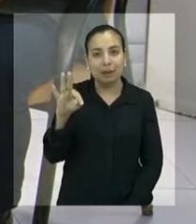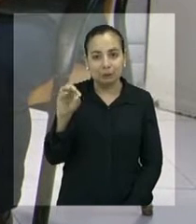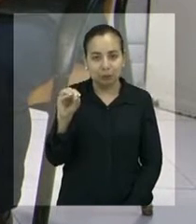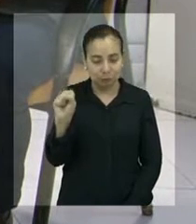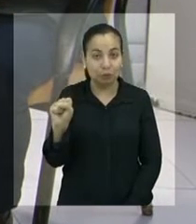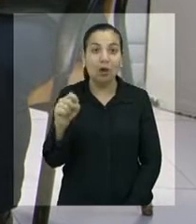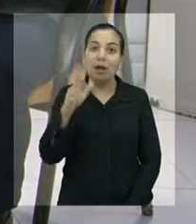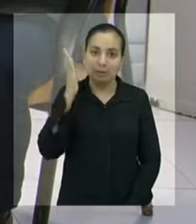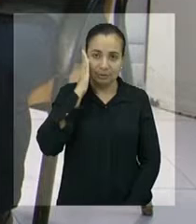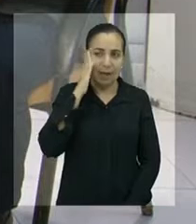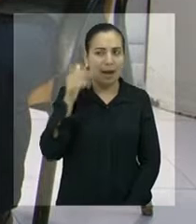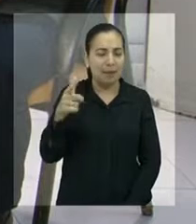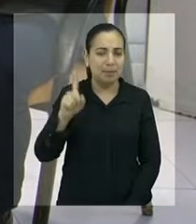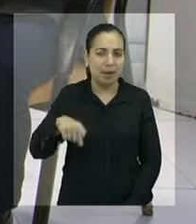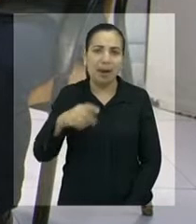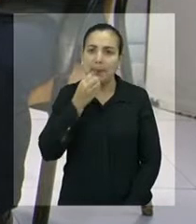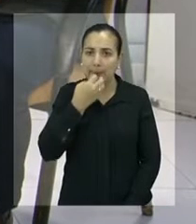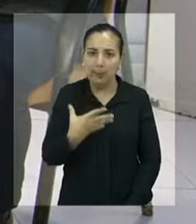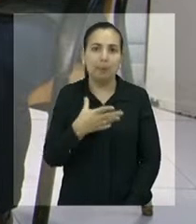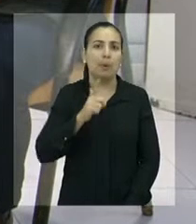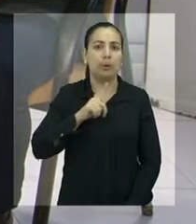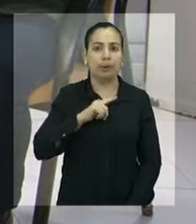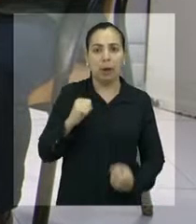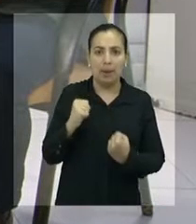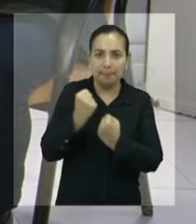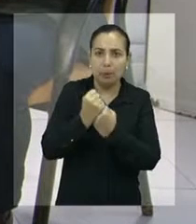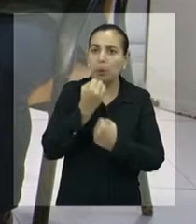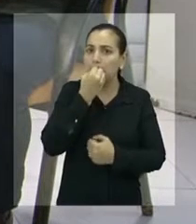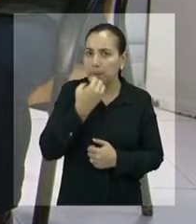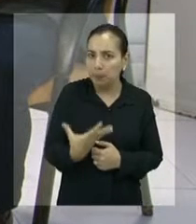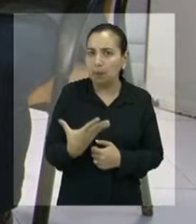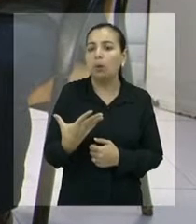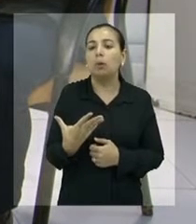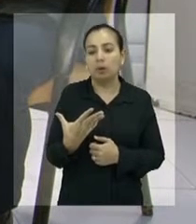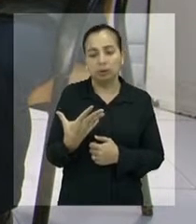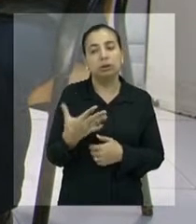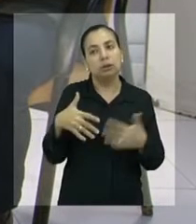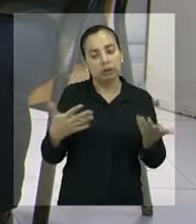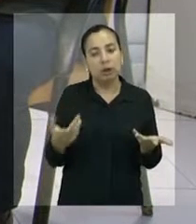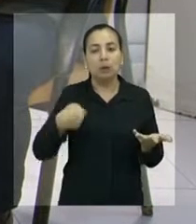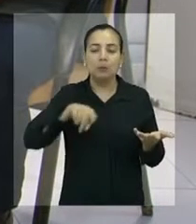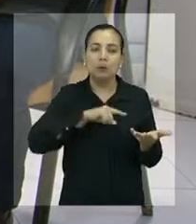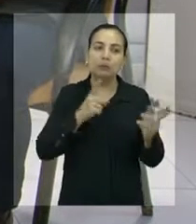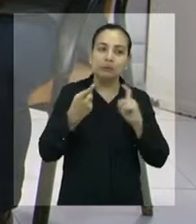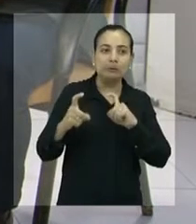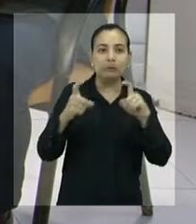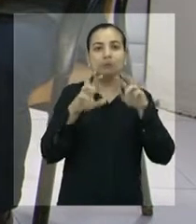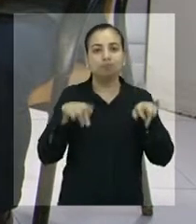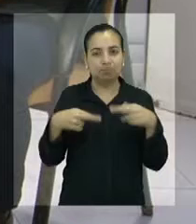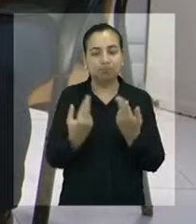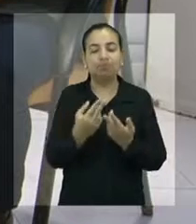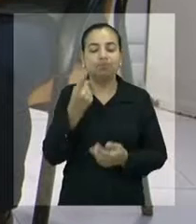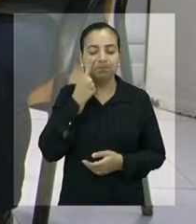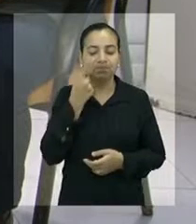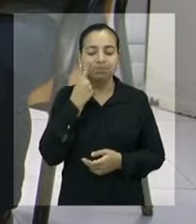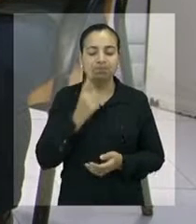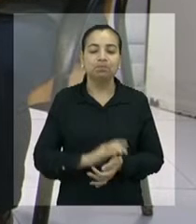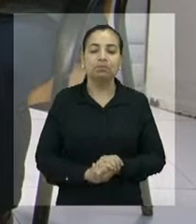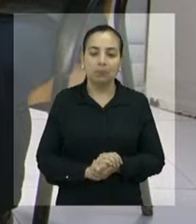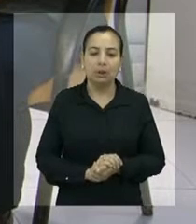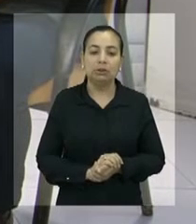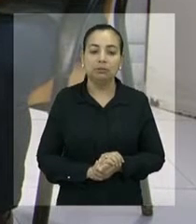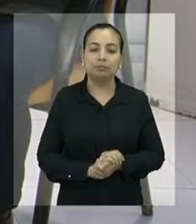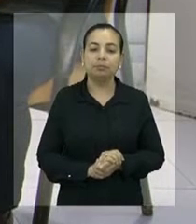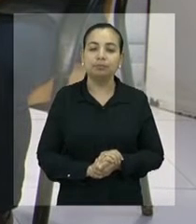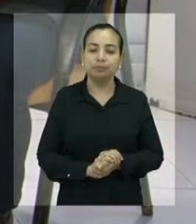conta com um apoio muito grande da executiva municipal e estadual do nosso partido. E esses, ainda mais